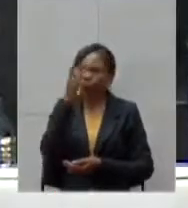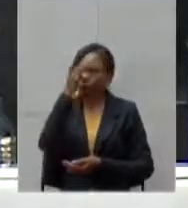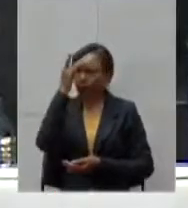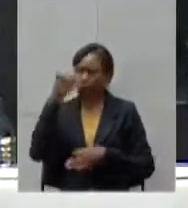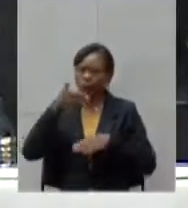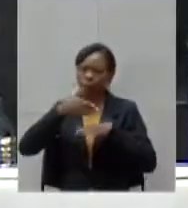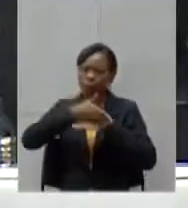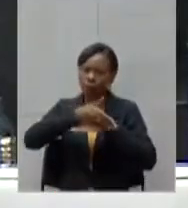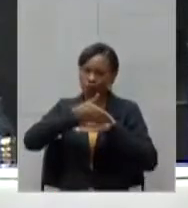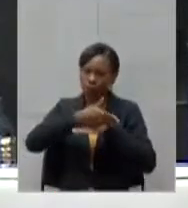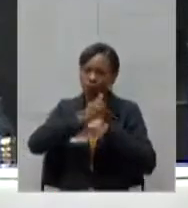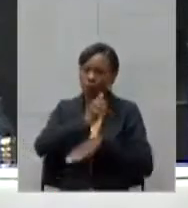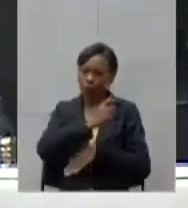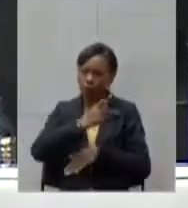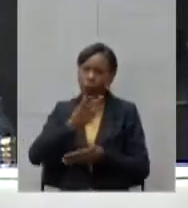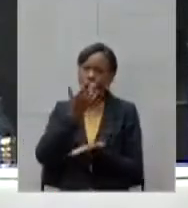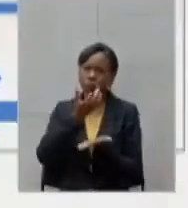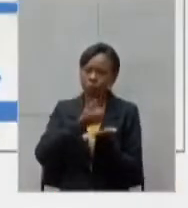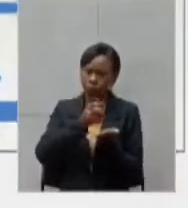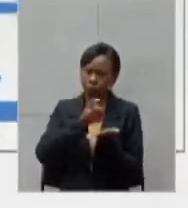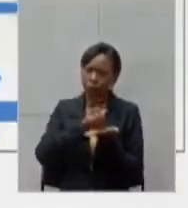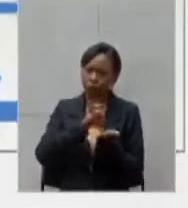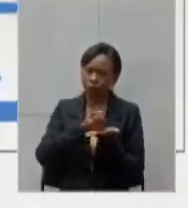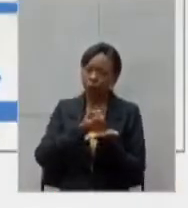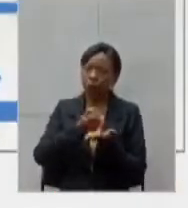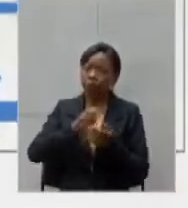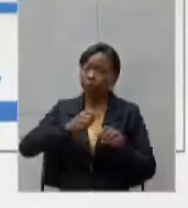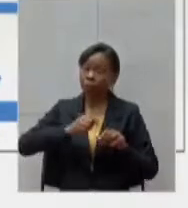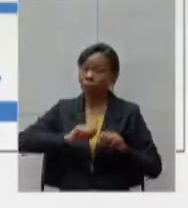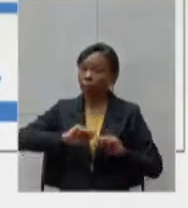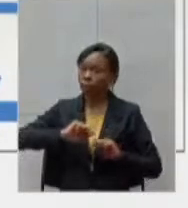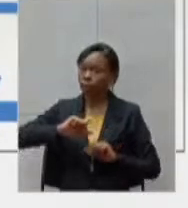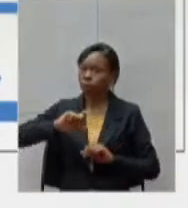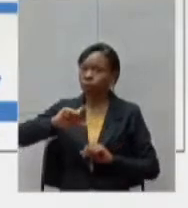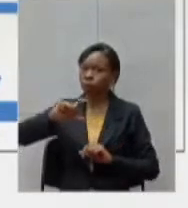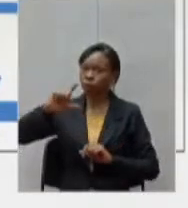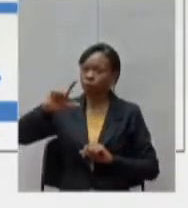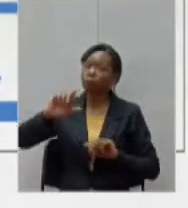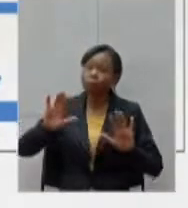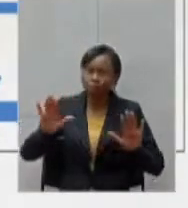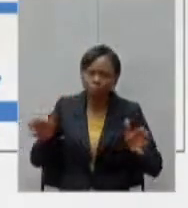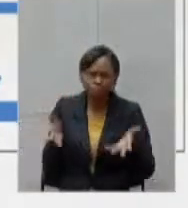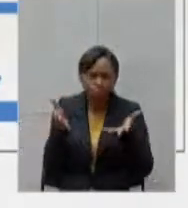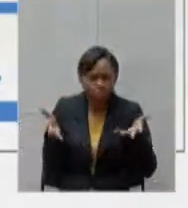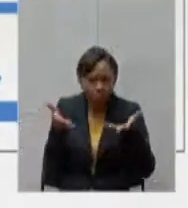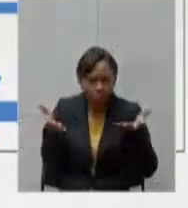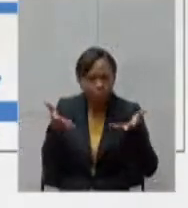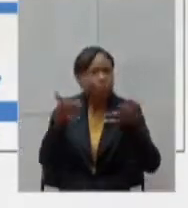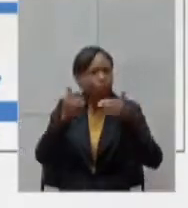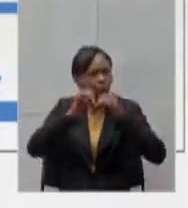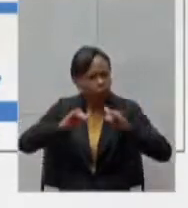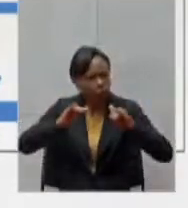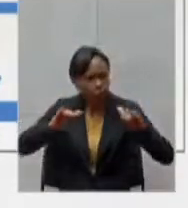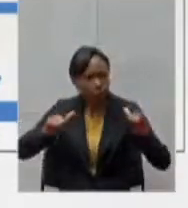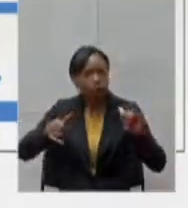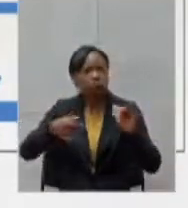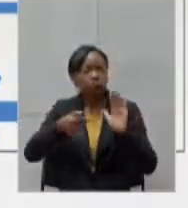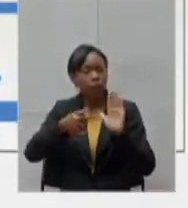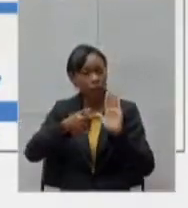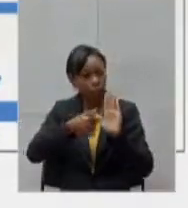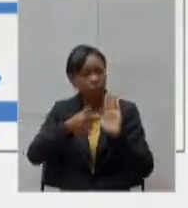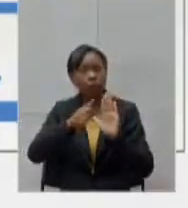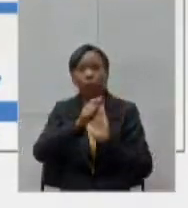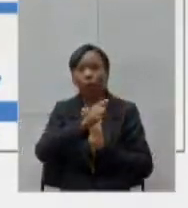estamos com a estatística crescendo. E nós estimulamos a todos que divulguem o Saúde Digital, esse é um programa que